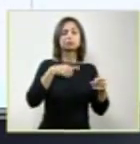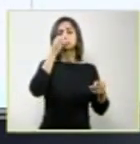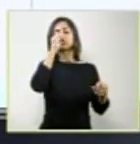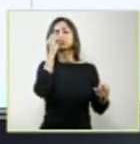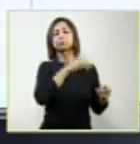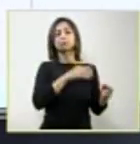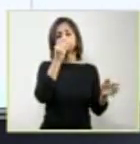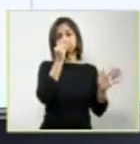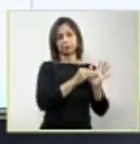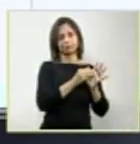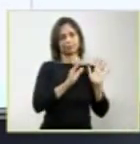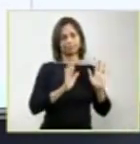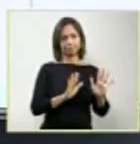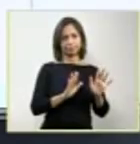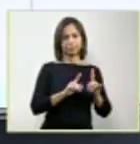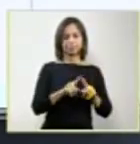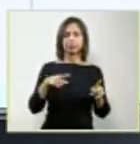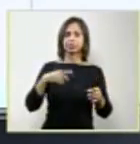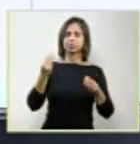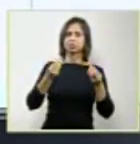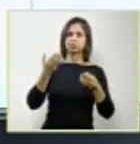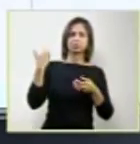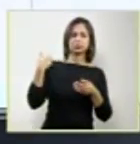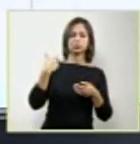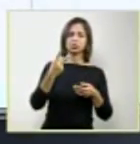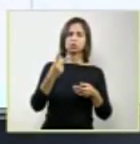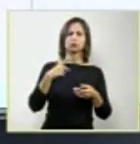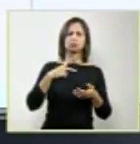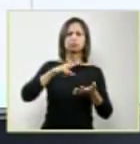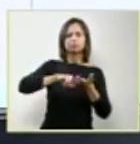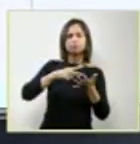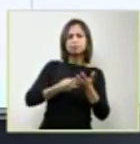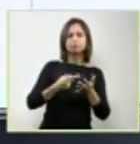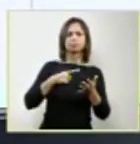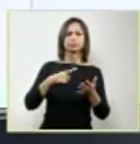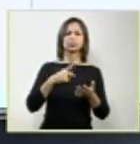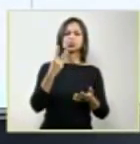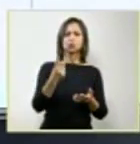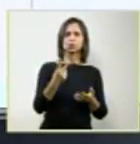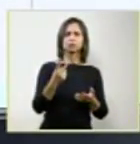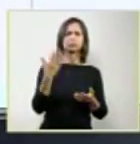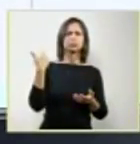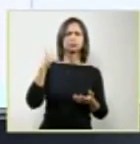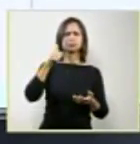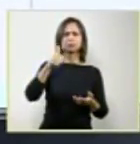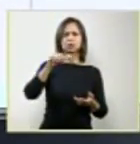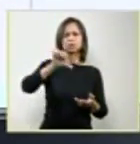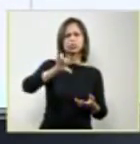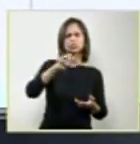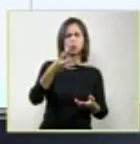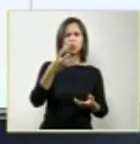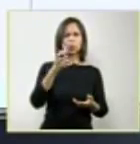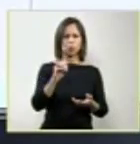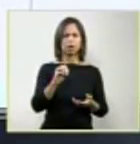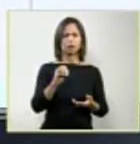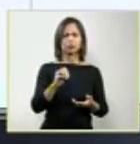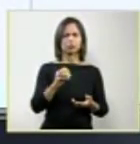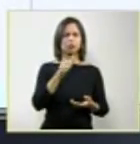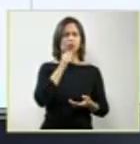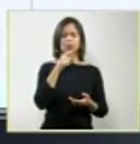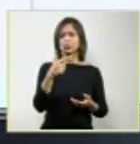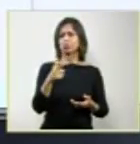tipificada no Código Penal, com as duas exceções, era 1940, não tínhamos nenhuma